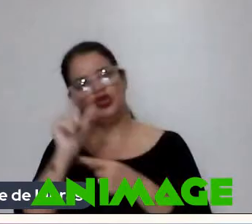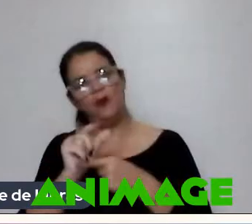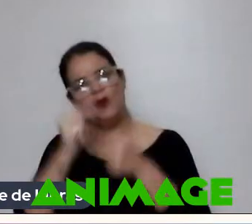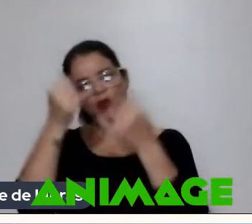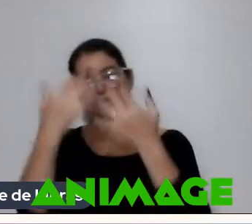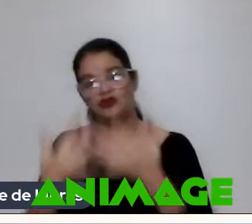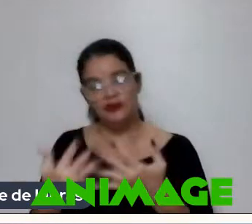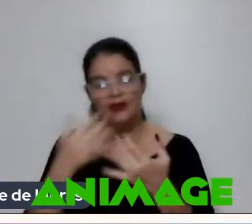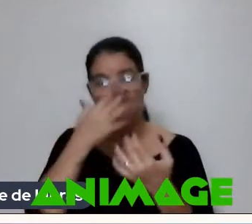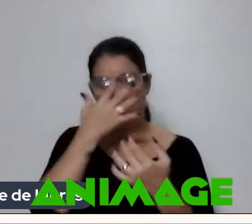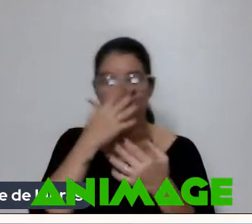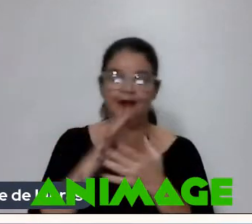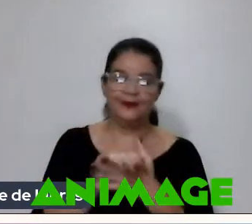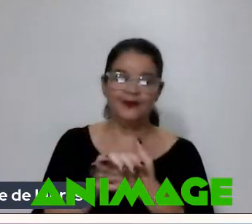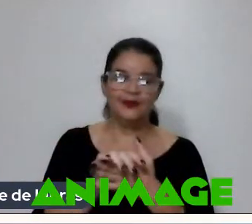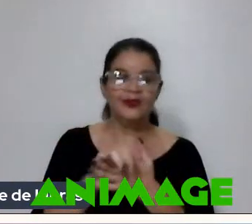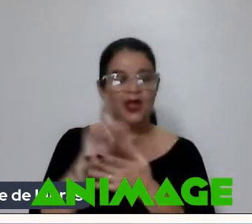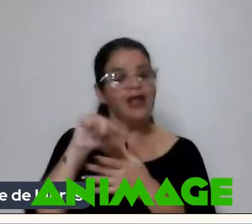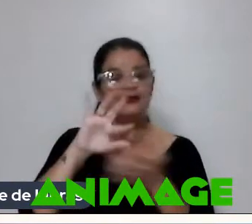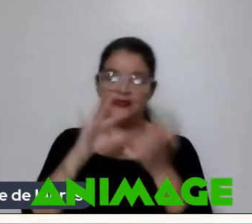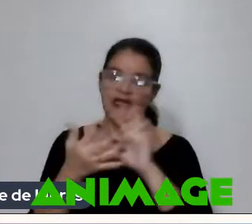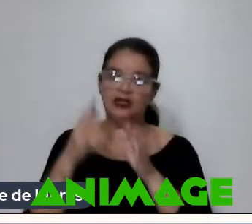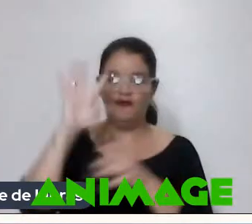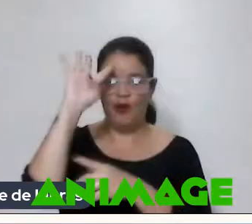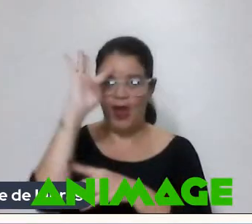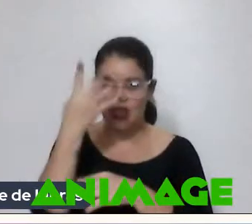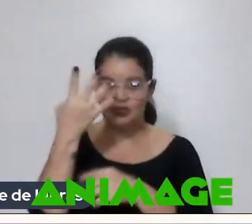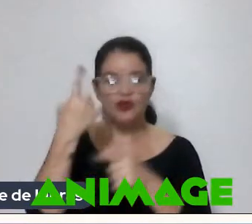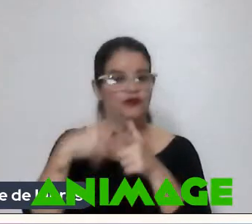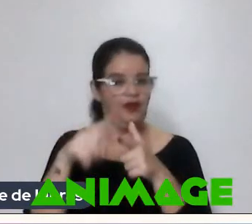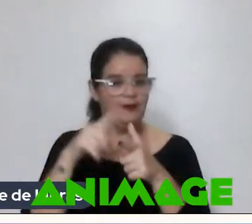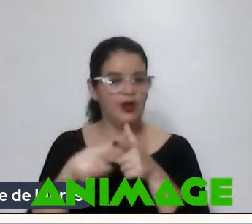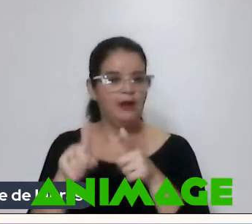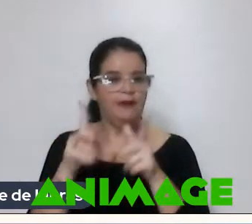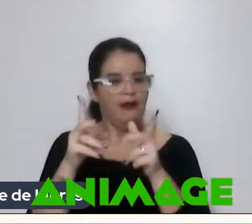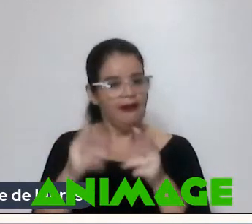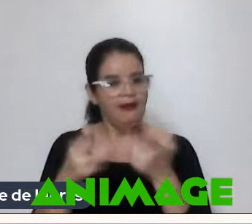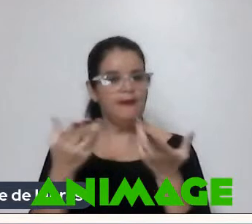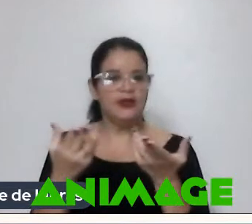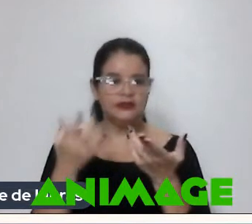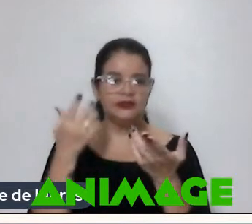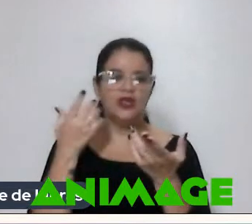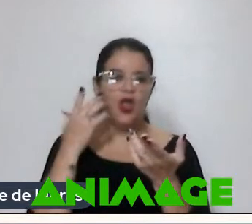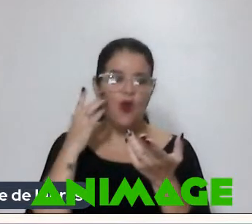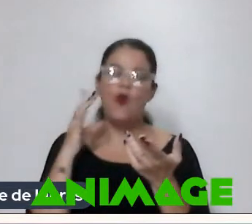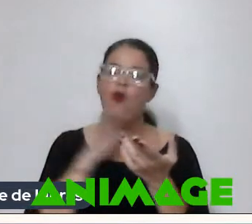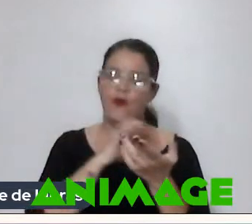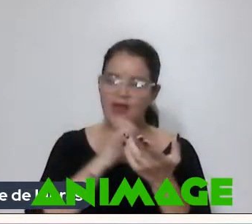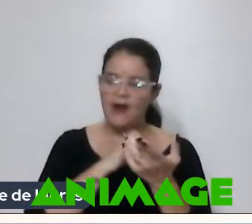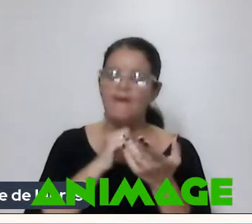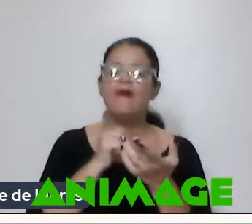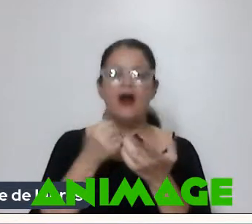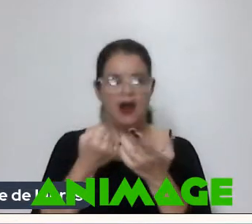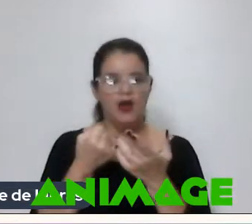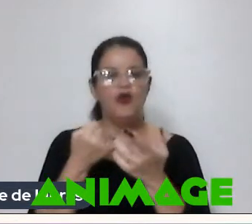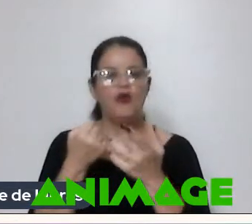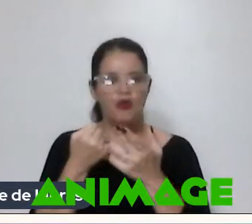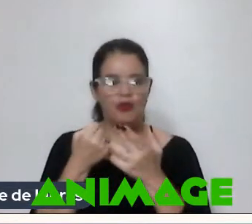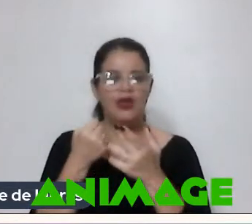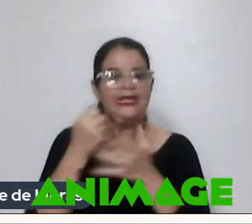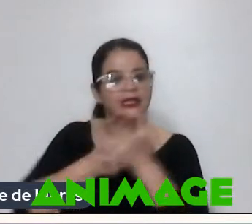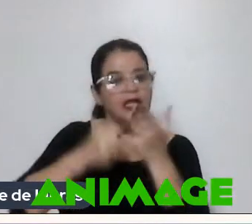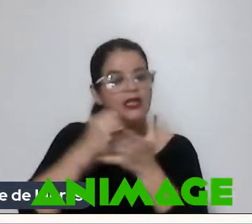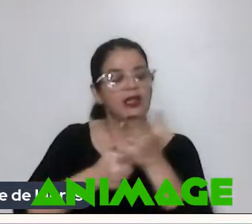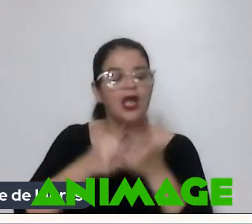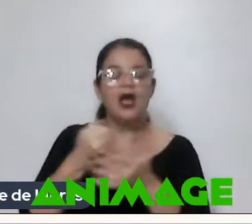física Que de certa forma É isso Resolver problemas Eu me amarro Muito Em tentar buscar